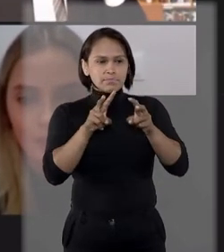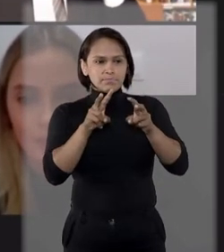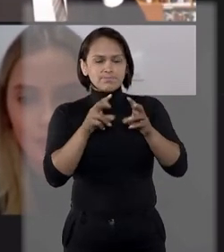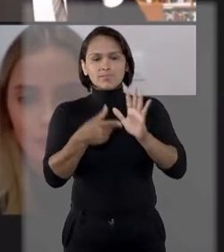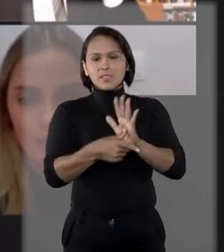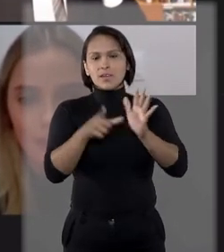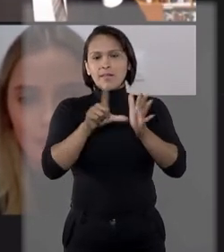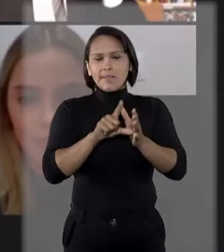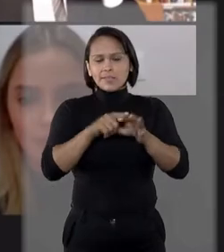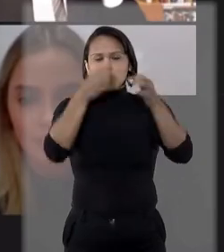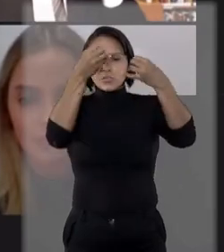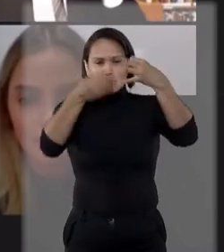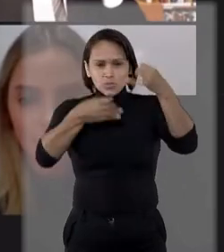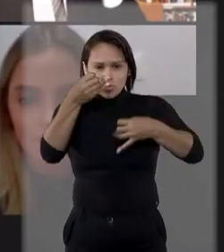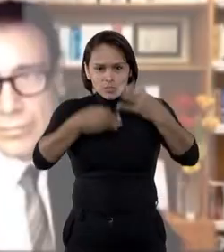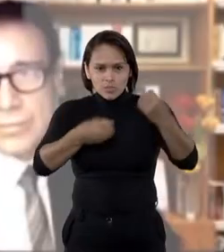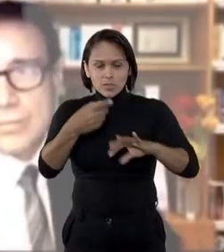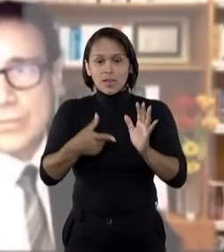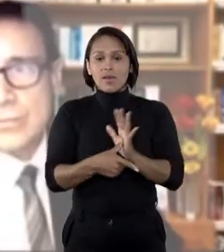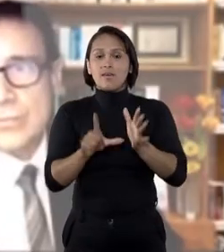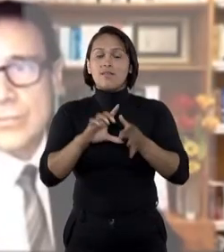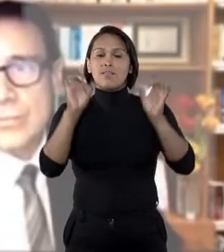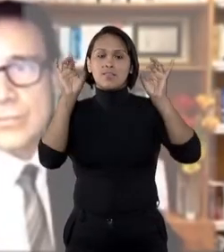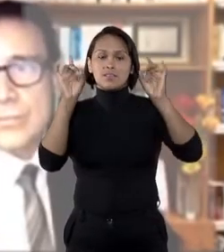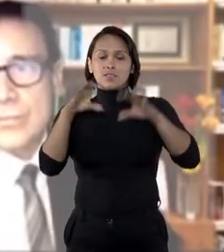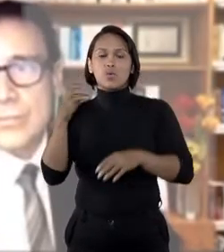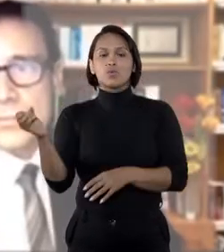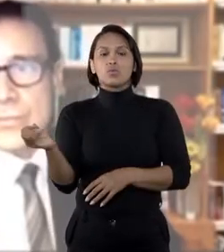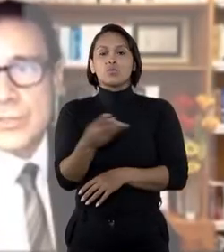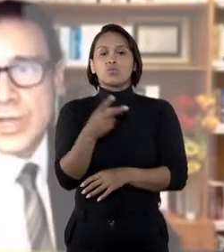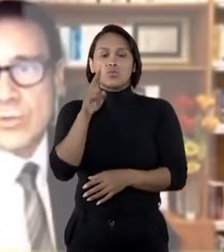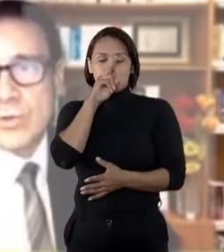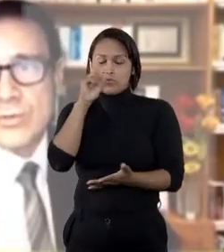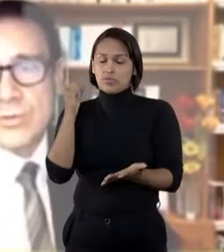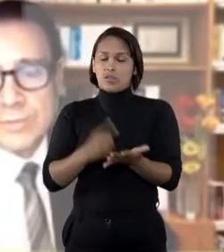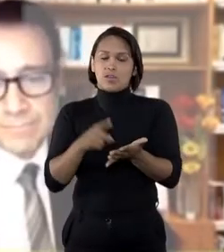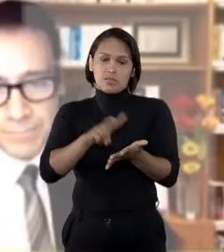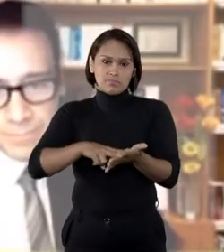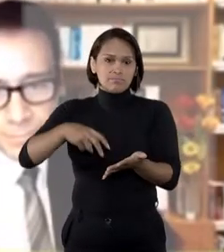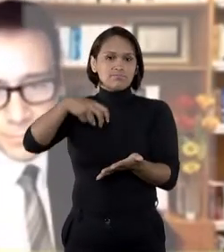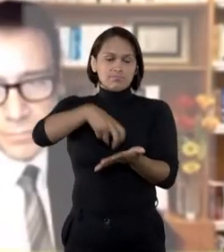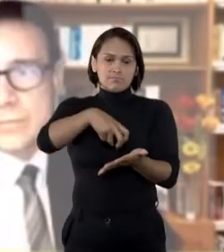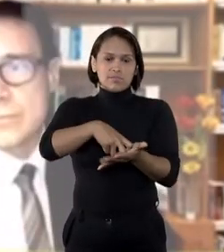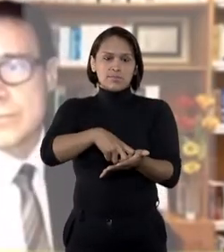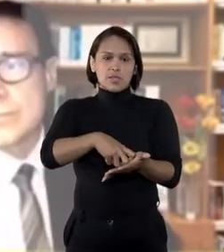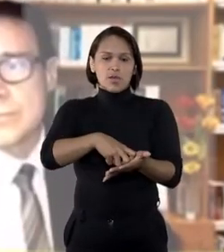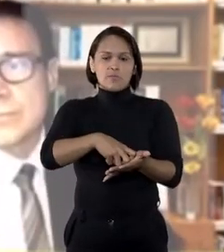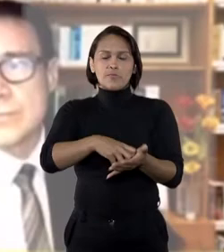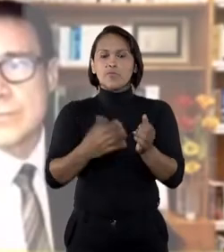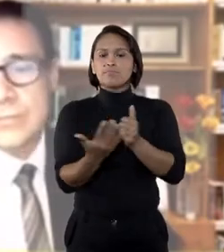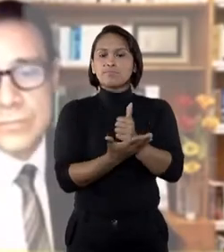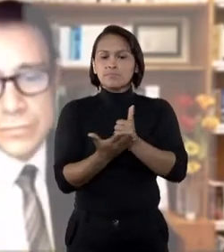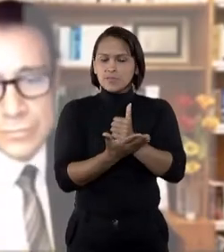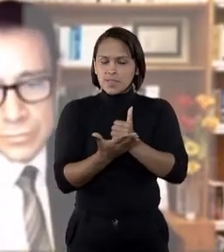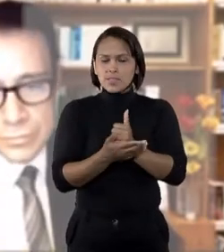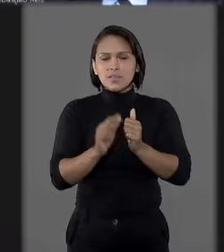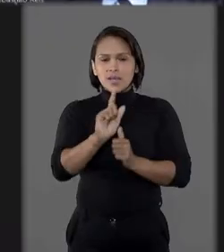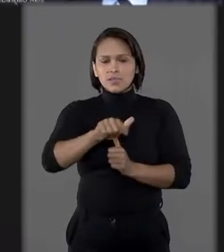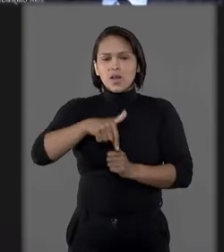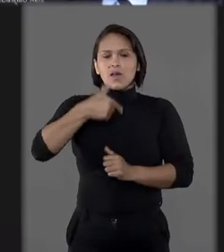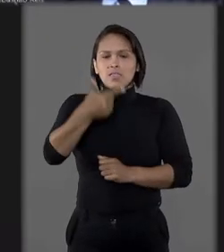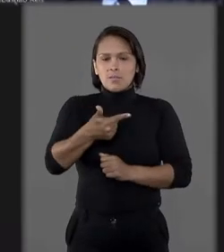cautelares anteriormente impostas, e destacou que o novo decreto prisional foi devidamente fundamentado em circunstâncias